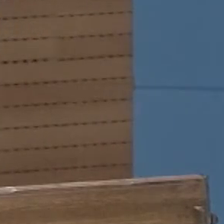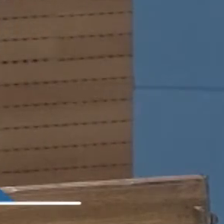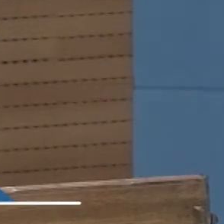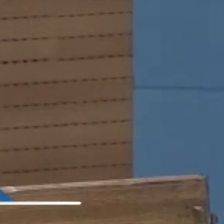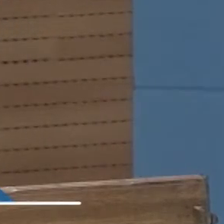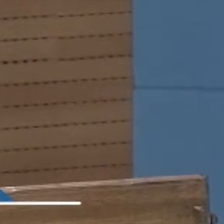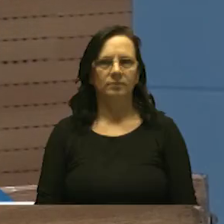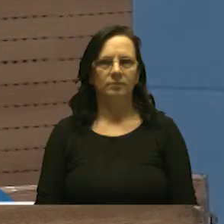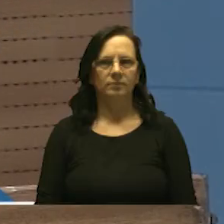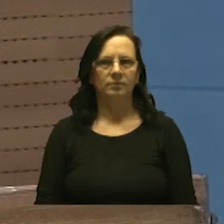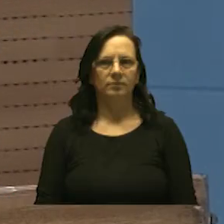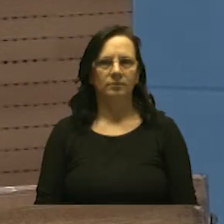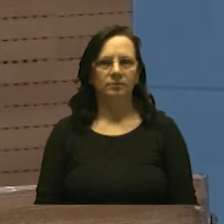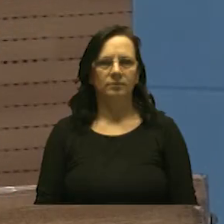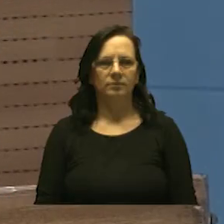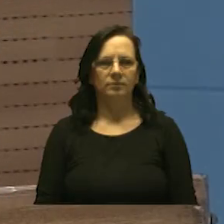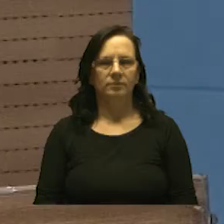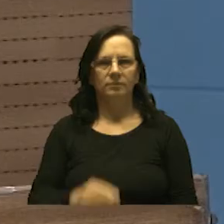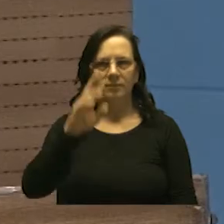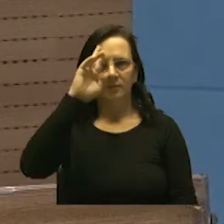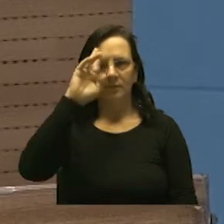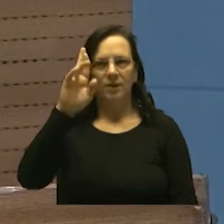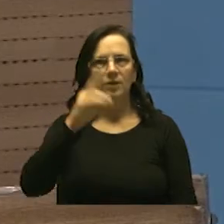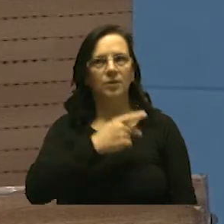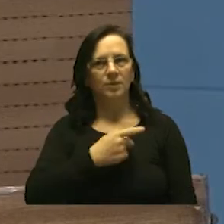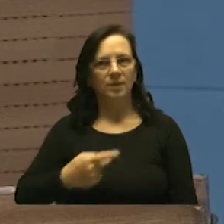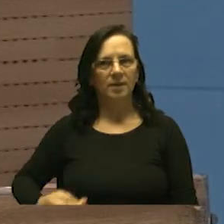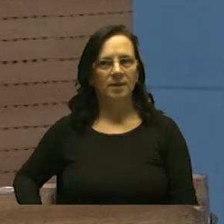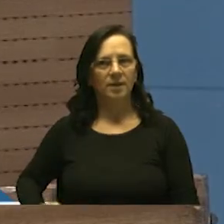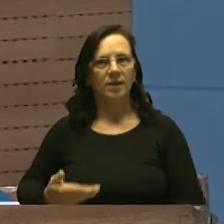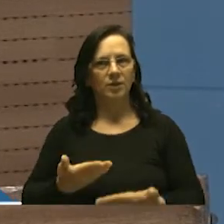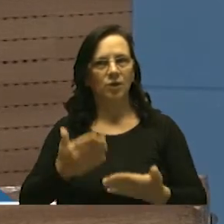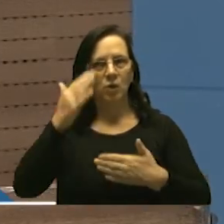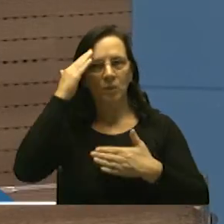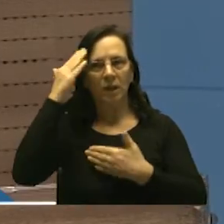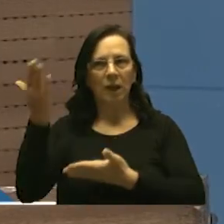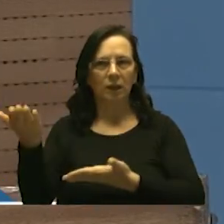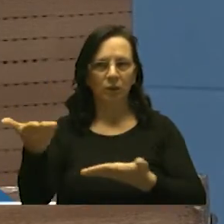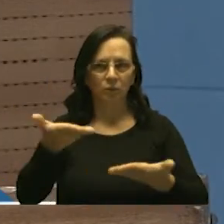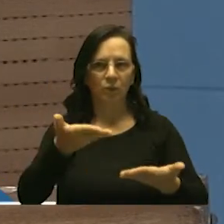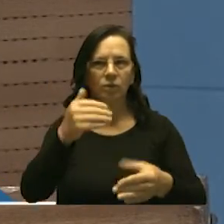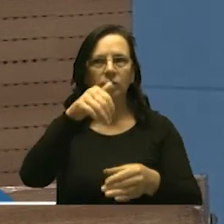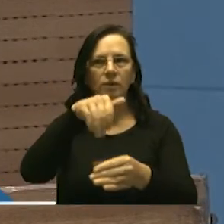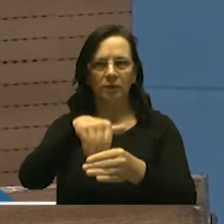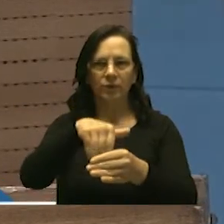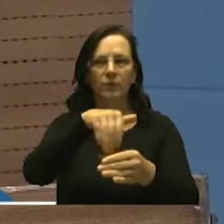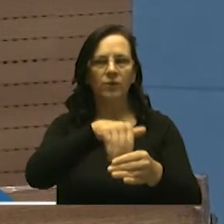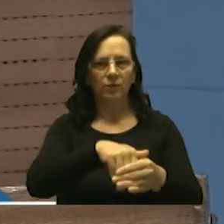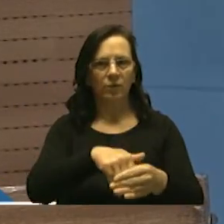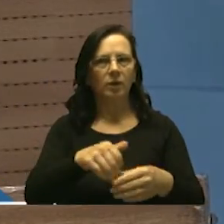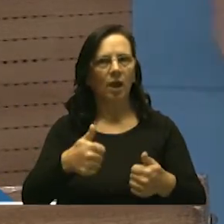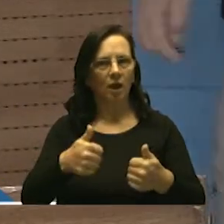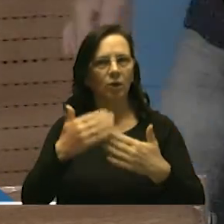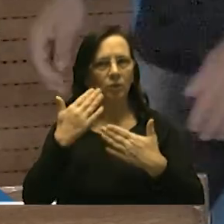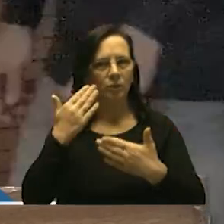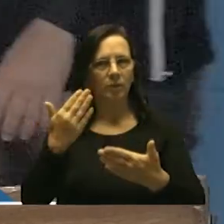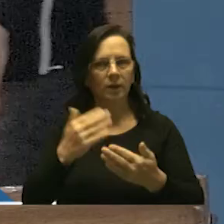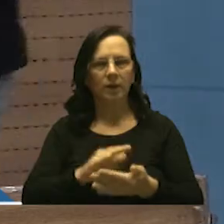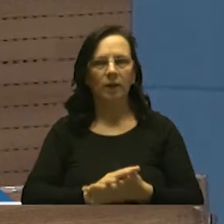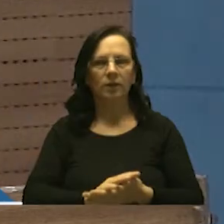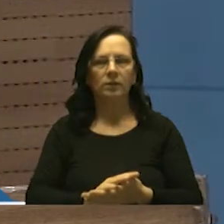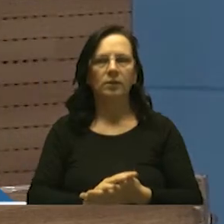dizer que saiu daqui contente e mais uma vez venho aqui também para ilustrar a fala do